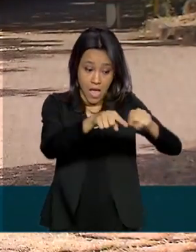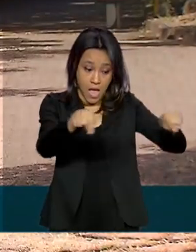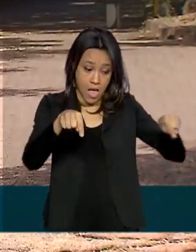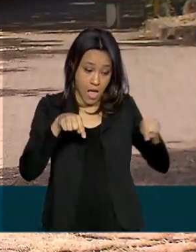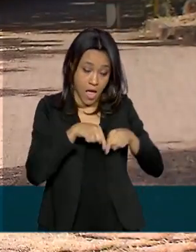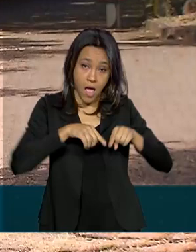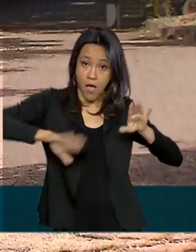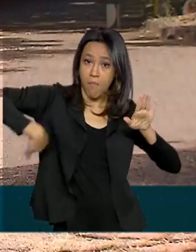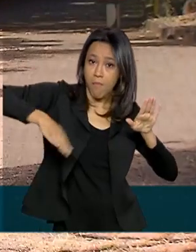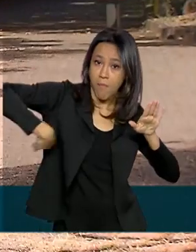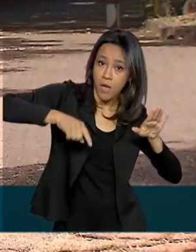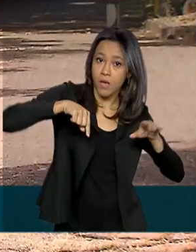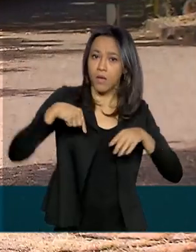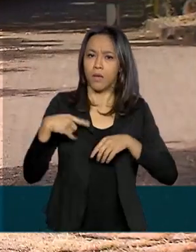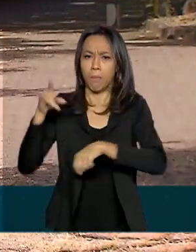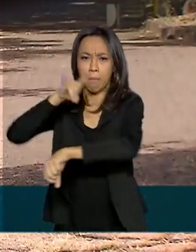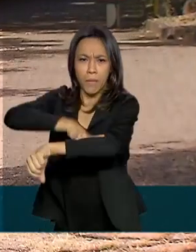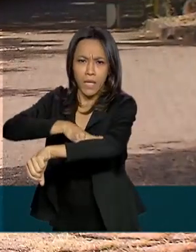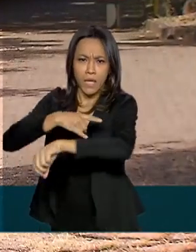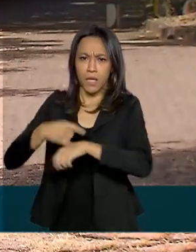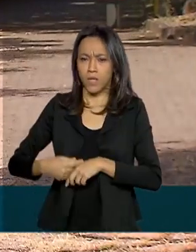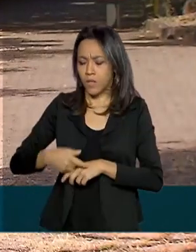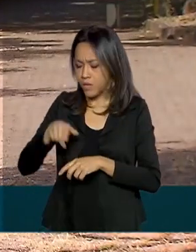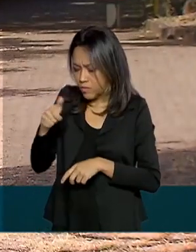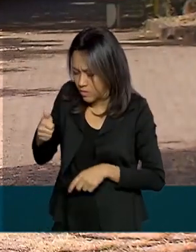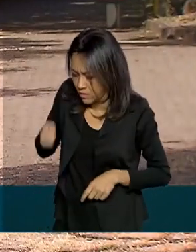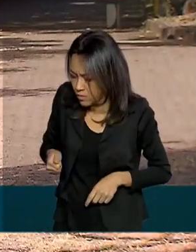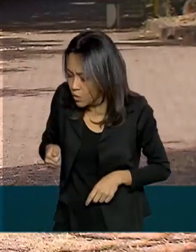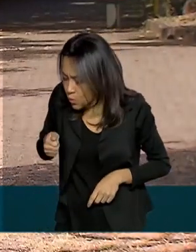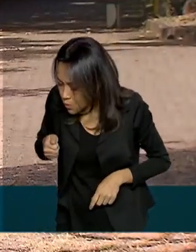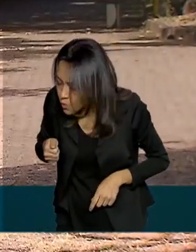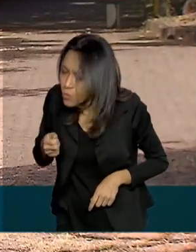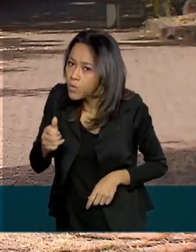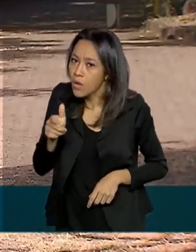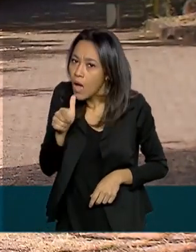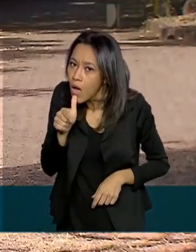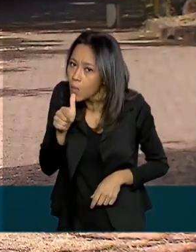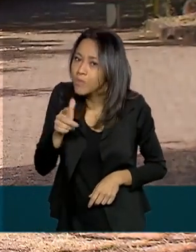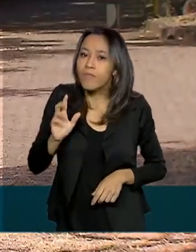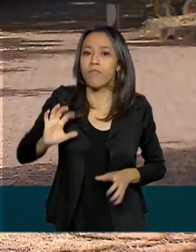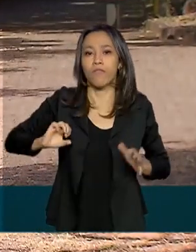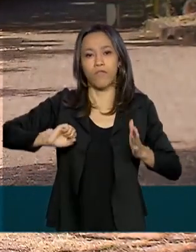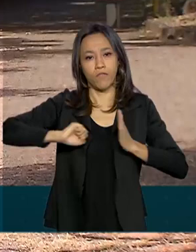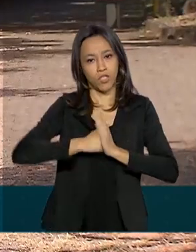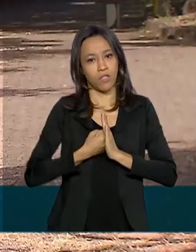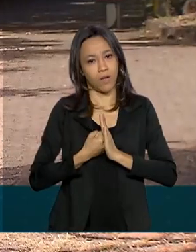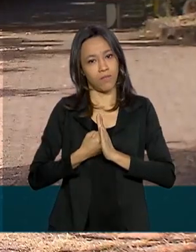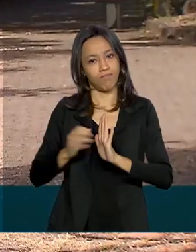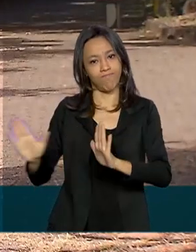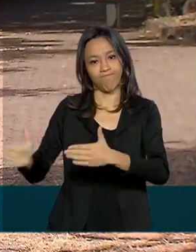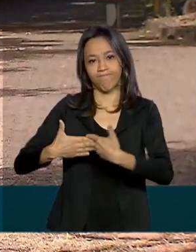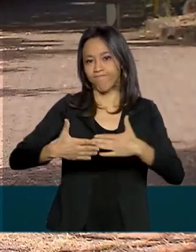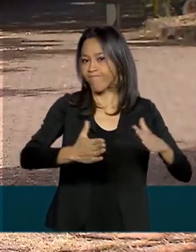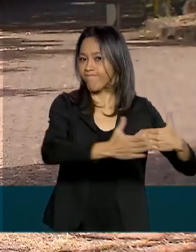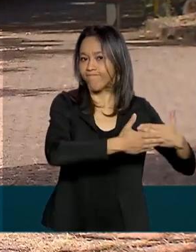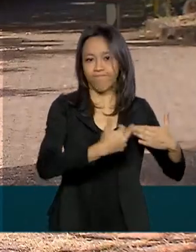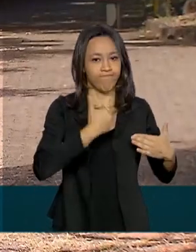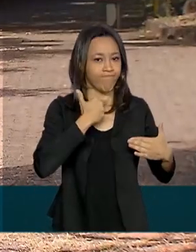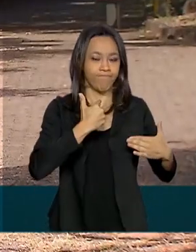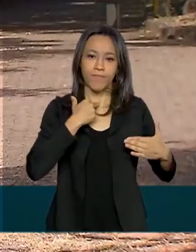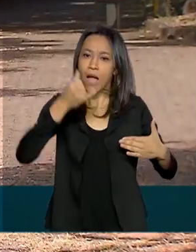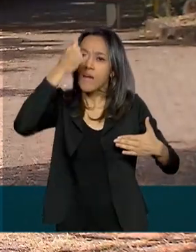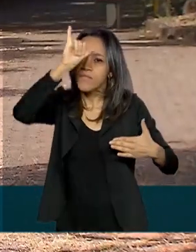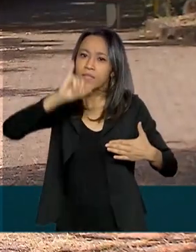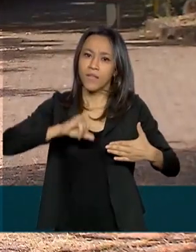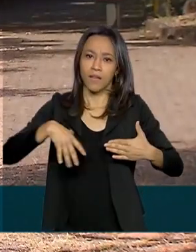dos parques, banheiros e bebedouros, eles estão fechados para evitar qualquer risco de contaminação.